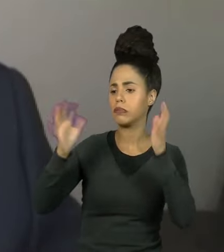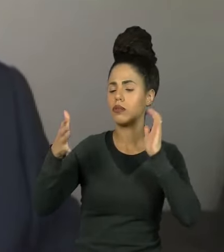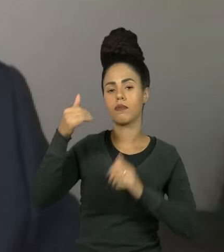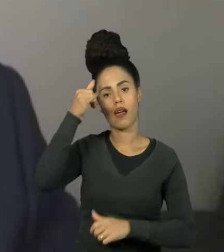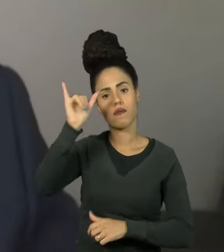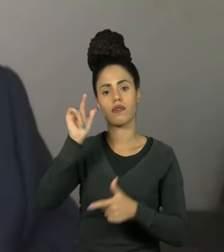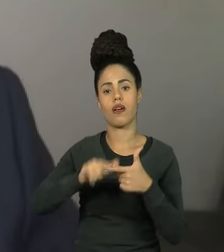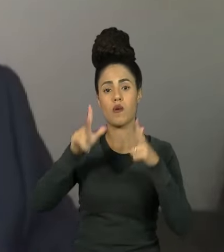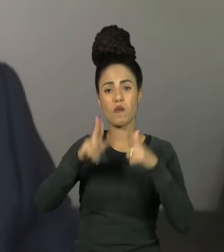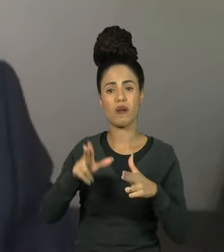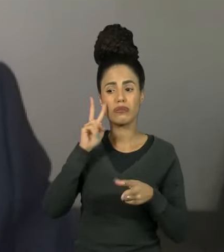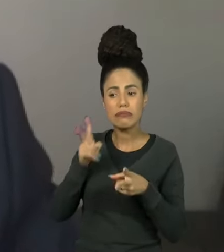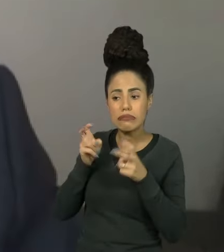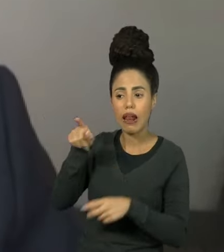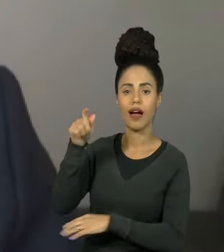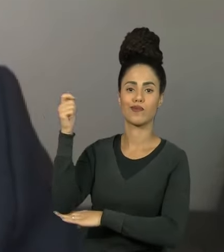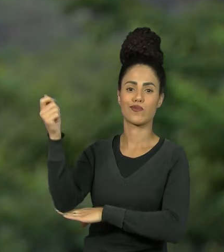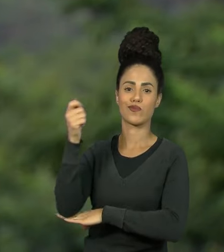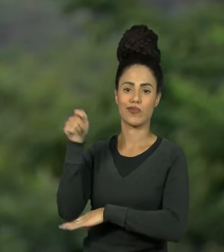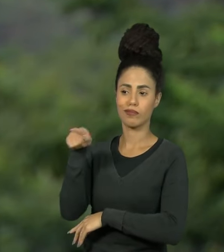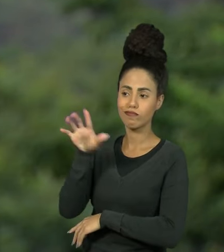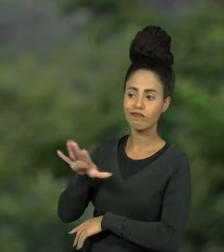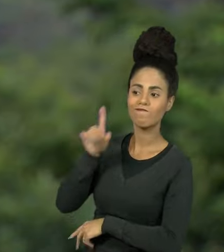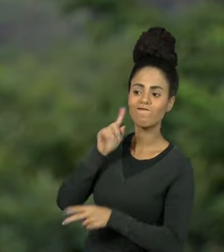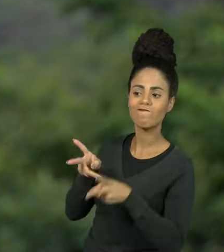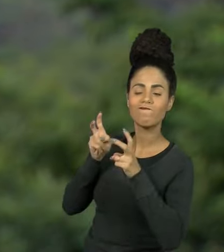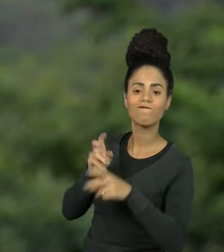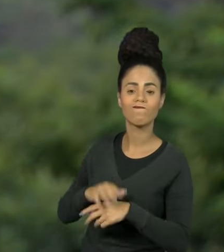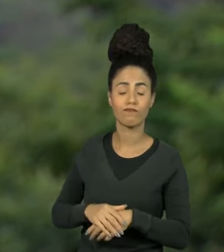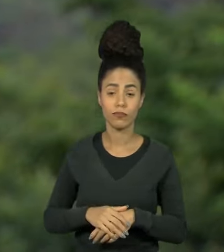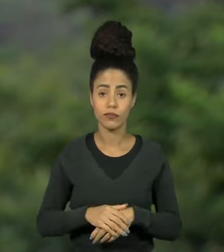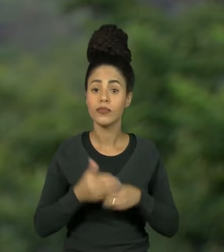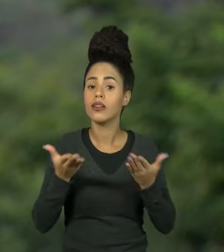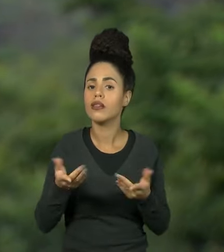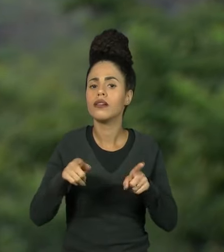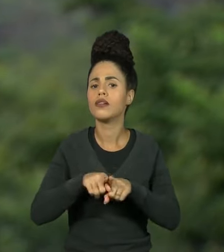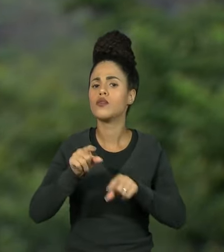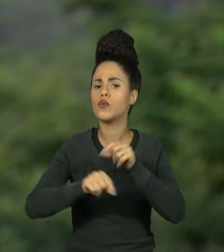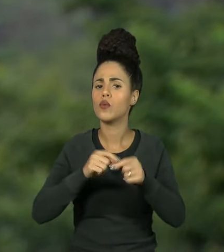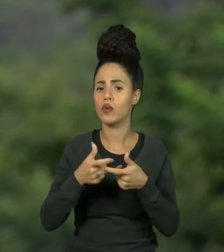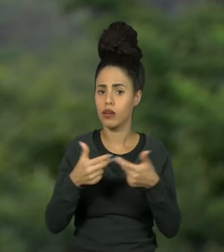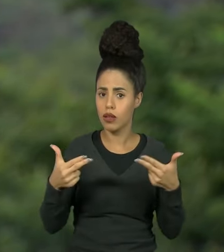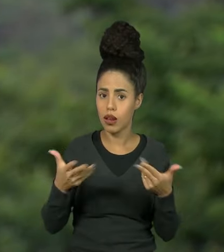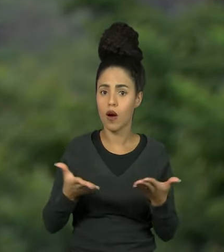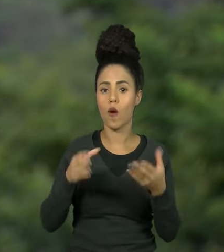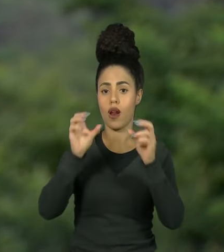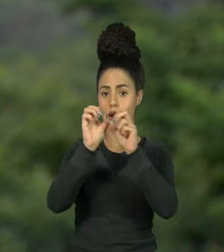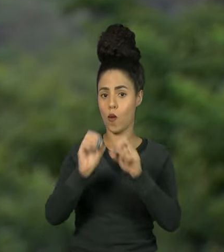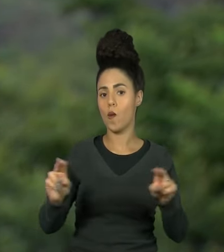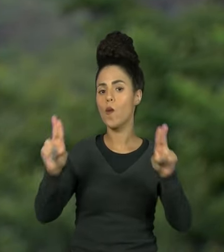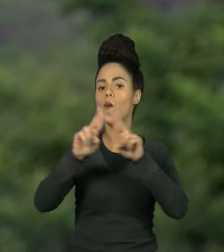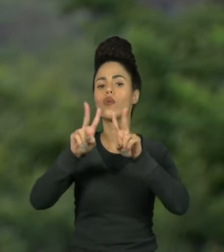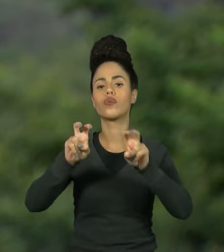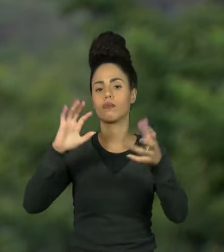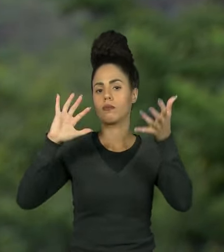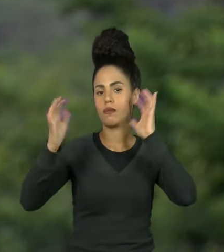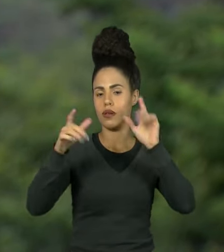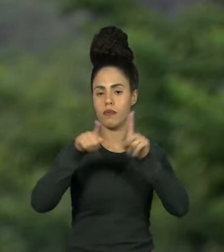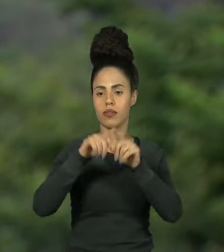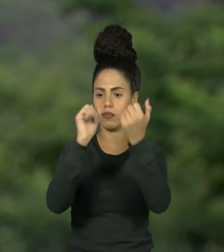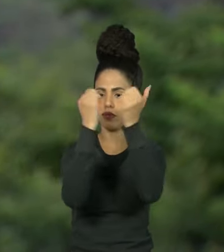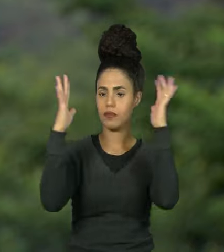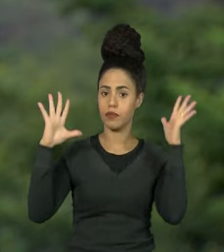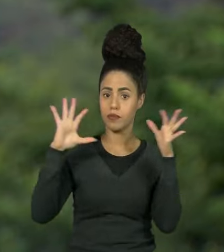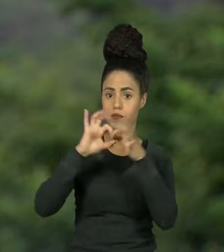ambientais como a gente está observando no Rio Grande do Sul. Mesmo com a realização das conferências da ONU sobre clima e meio ambiente a